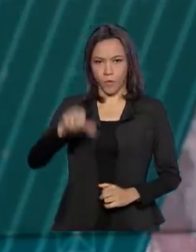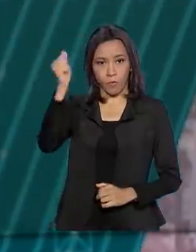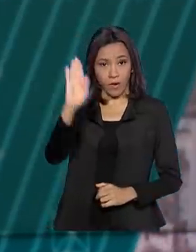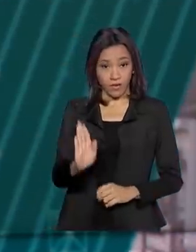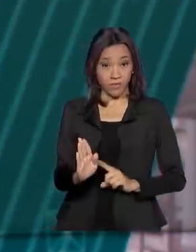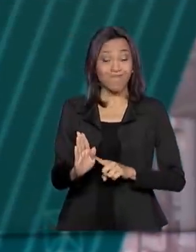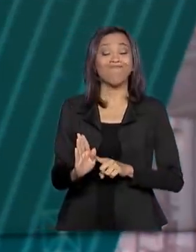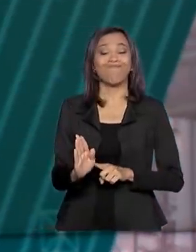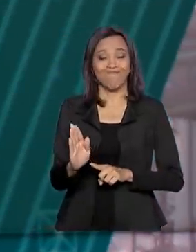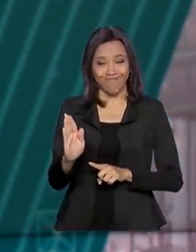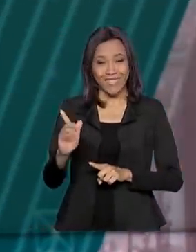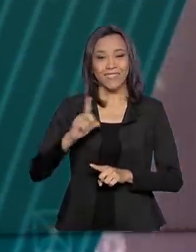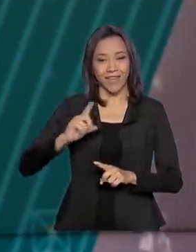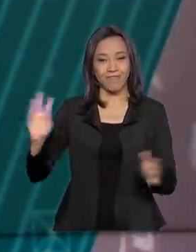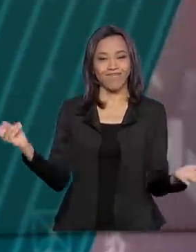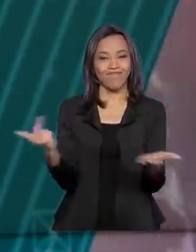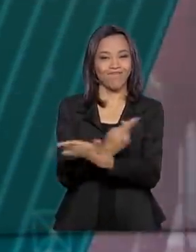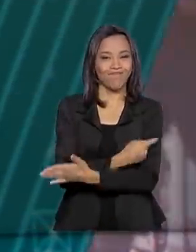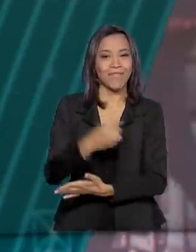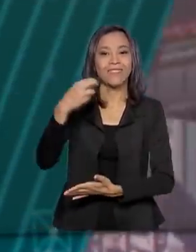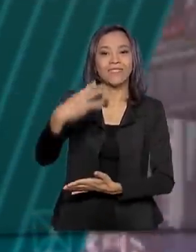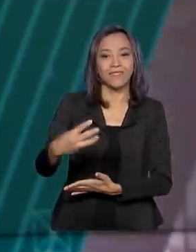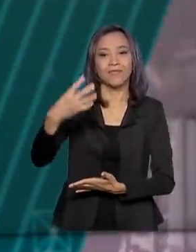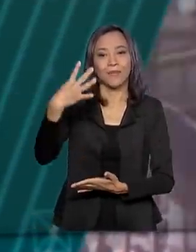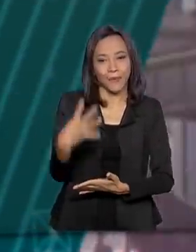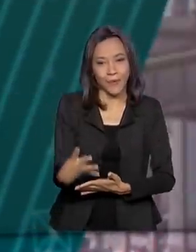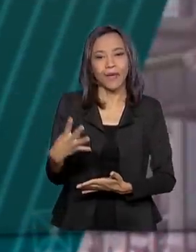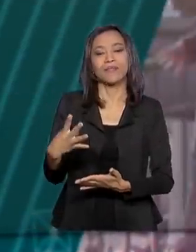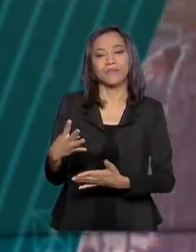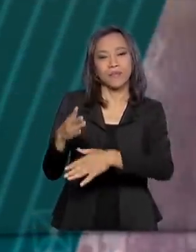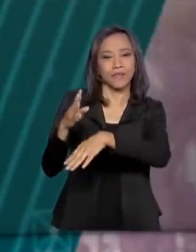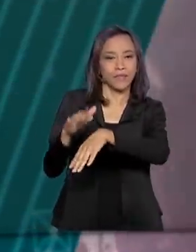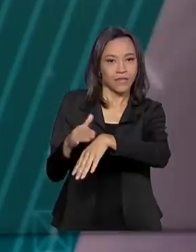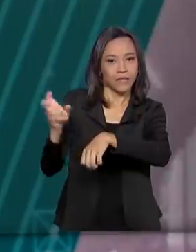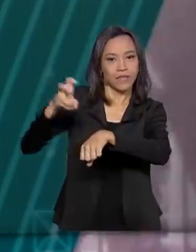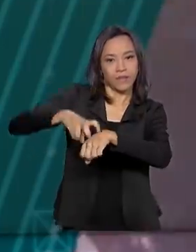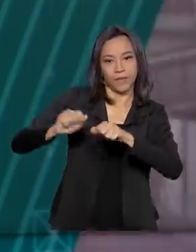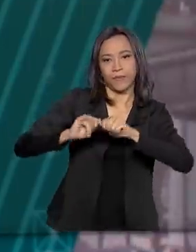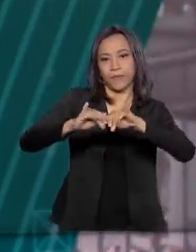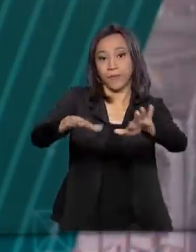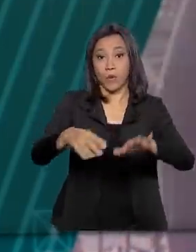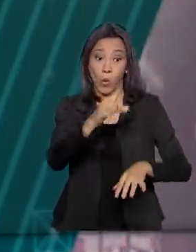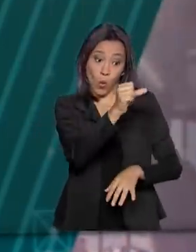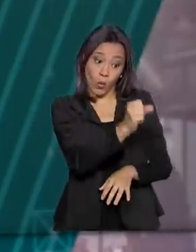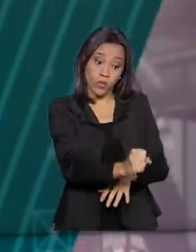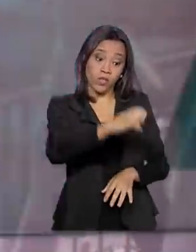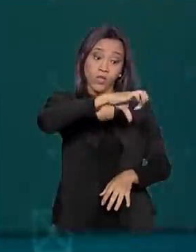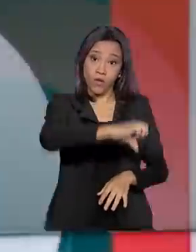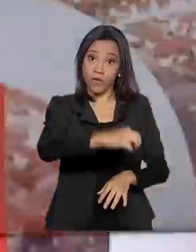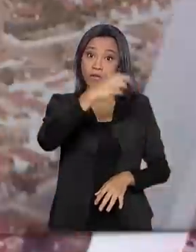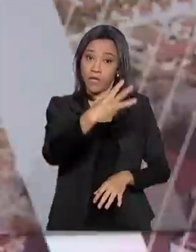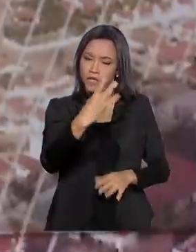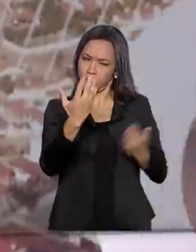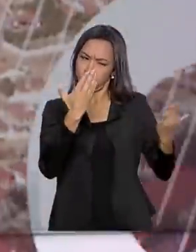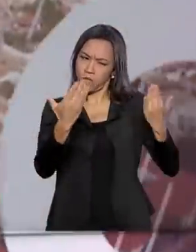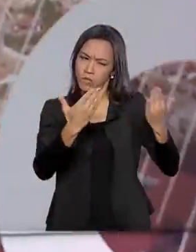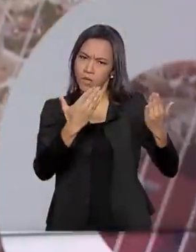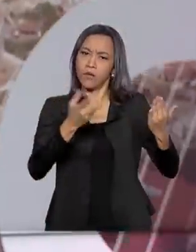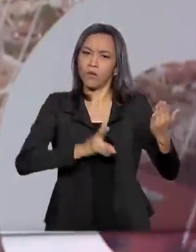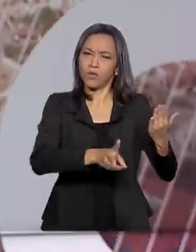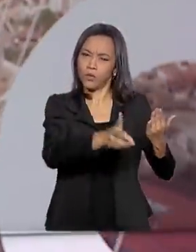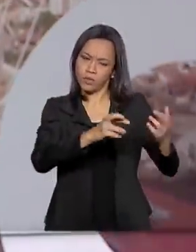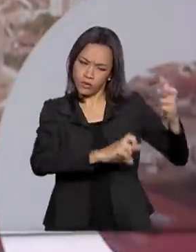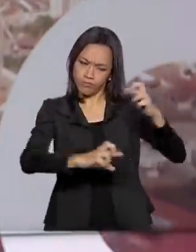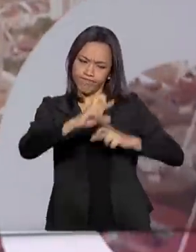Brasil tem 34 casos confirmados do coronavírus. 893 casos suspeitos estão sendo